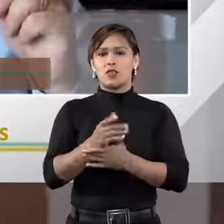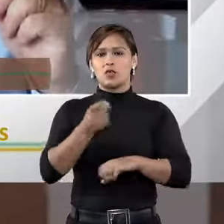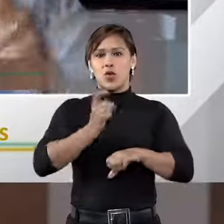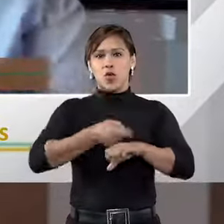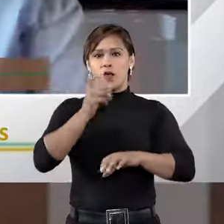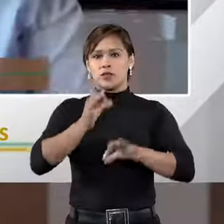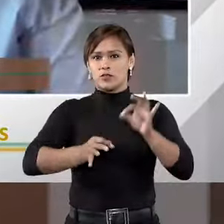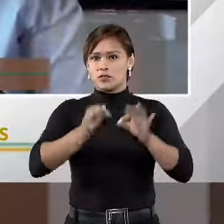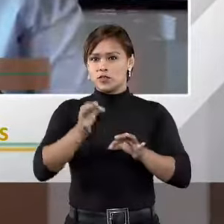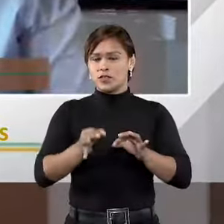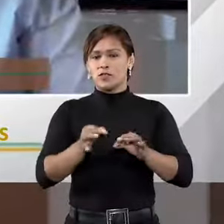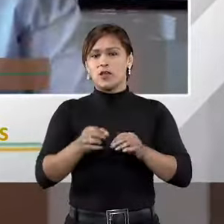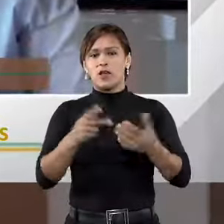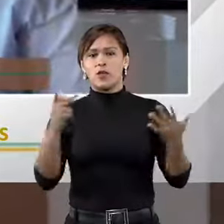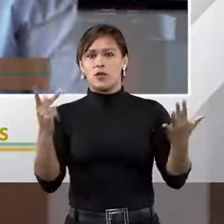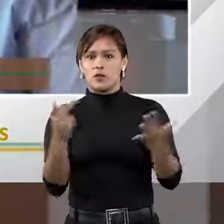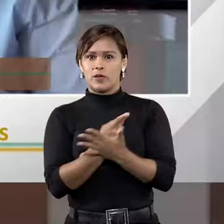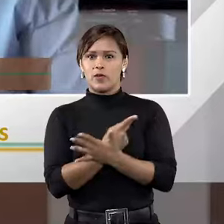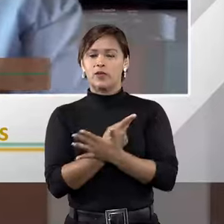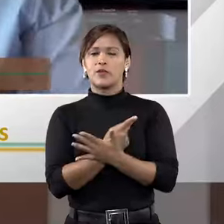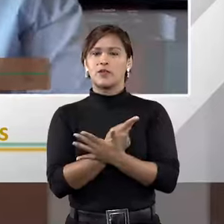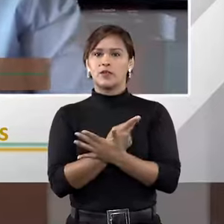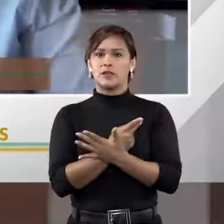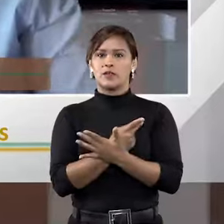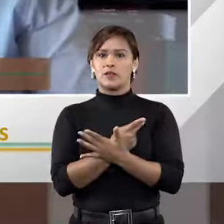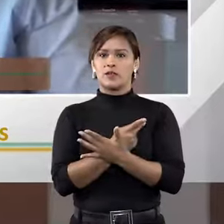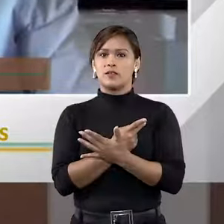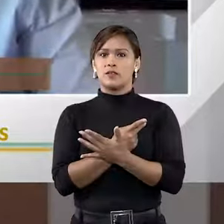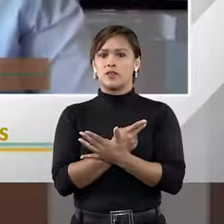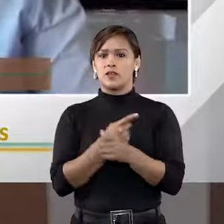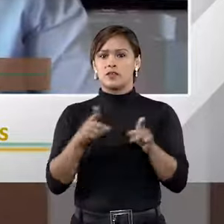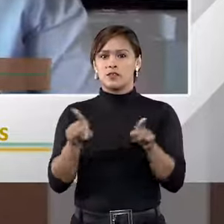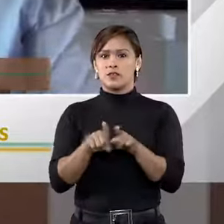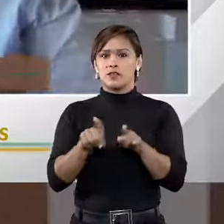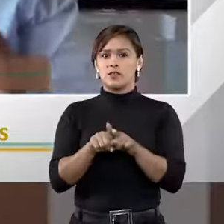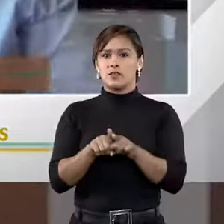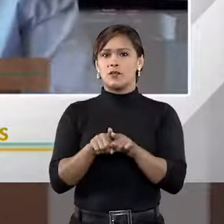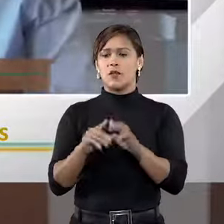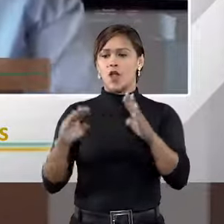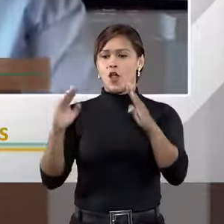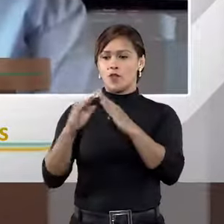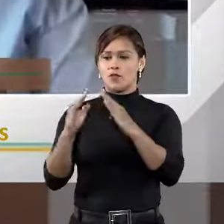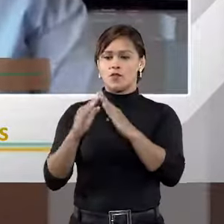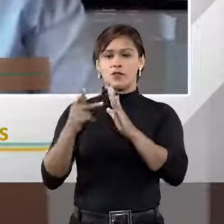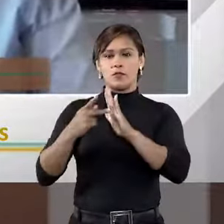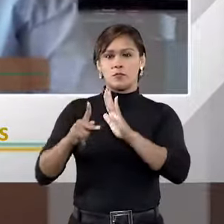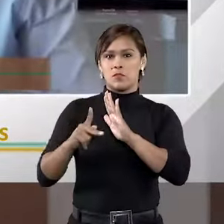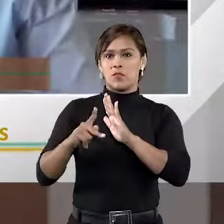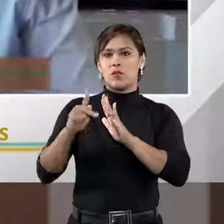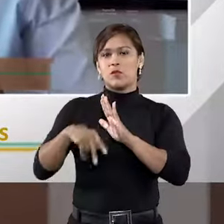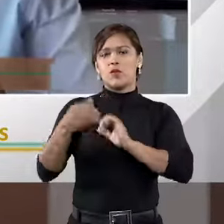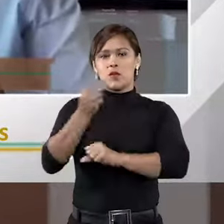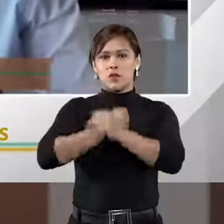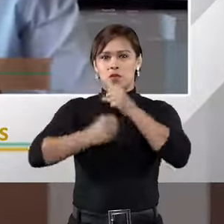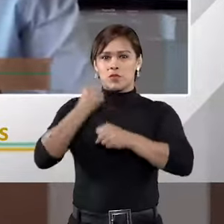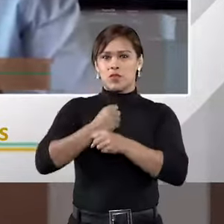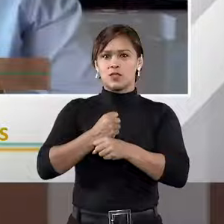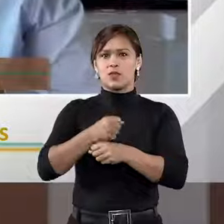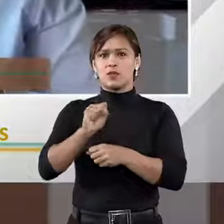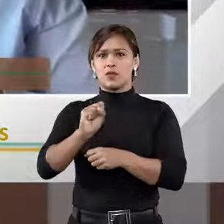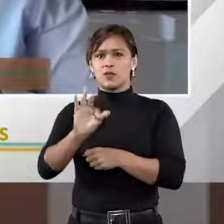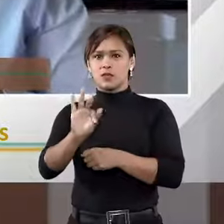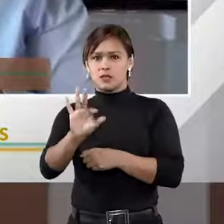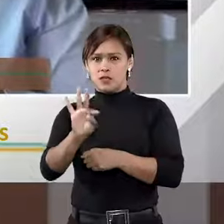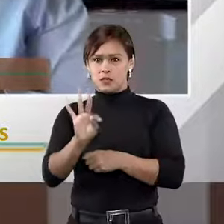que é o que acontece na alienação fiduciária de imóvel, que foi reconhecido no ano passado pelo Supremo